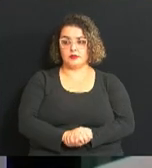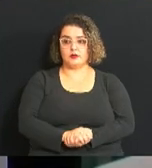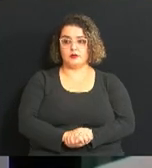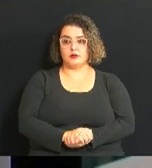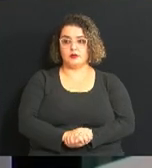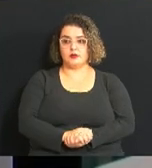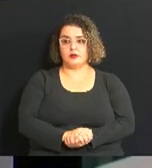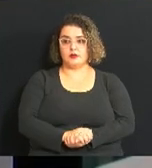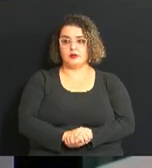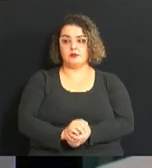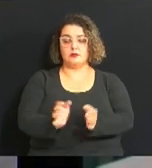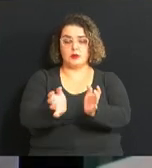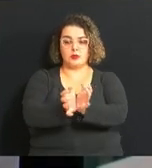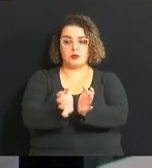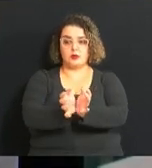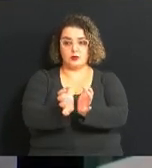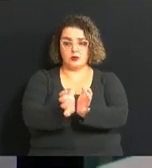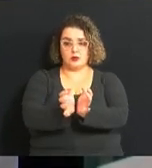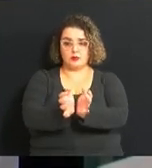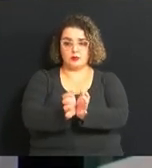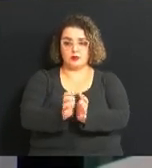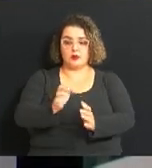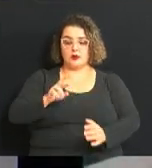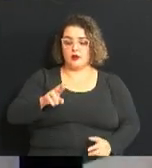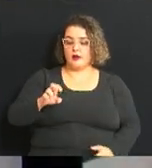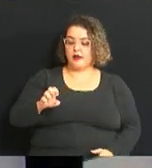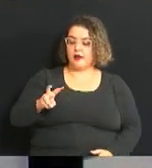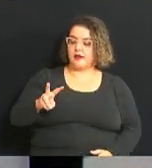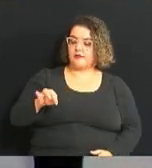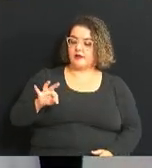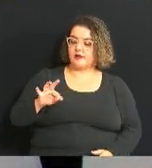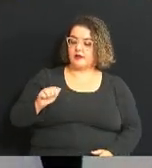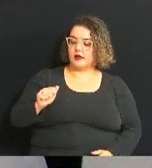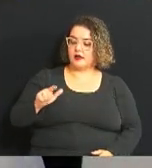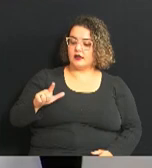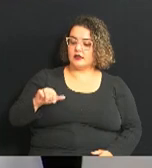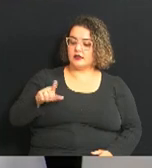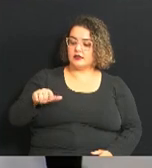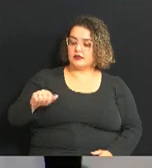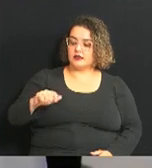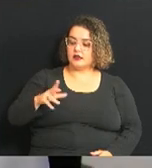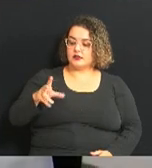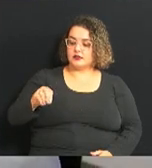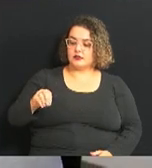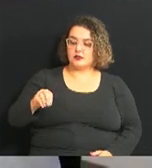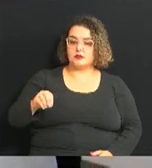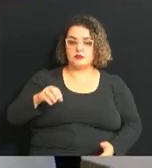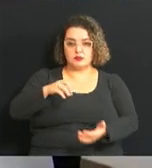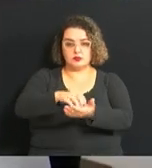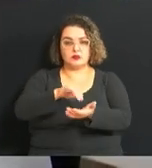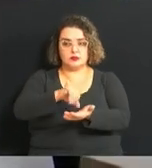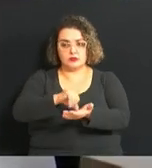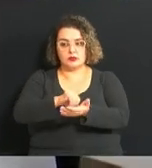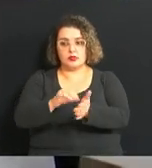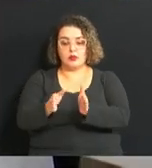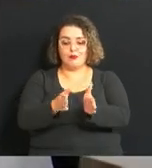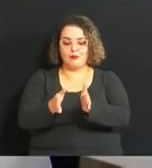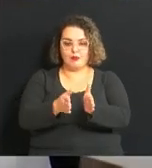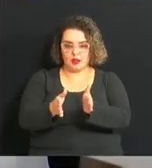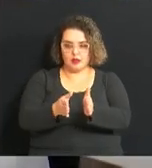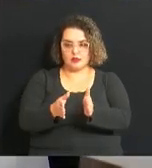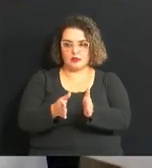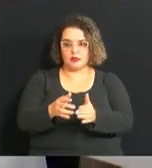uma comissão de revitalização do centro na qual ela tem um prazo e o prazo dela nós colocamos ela